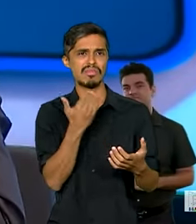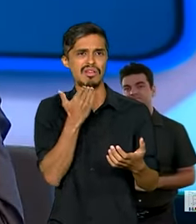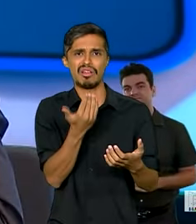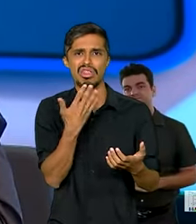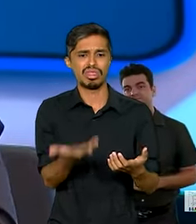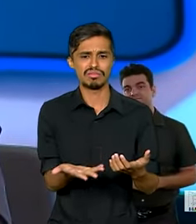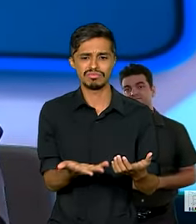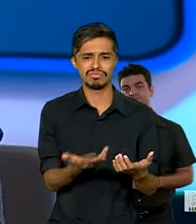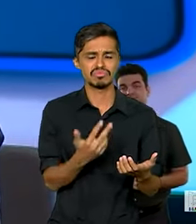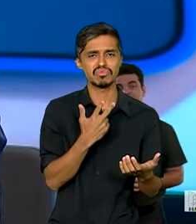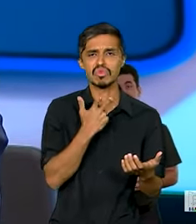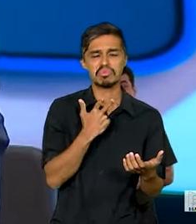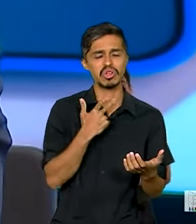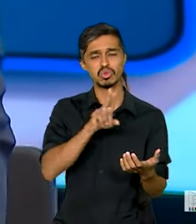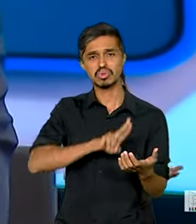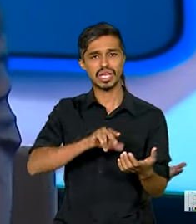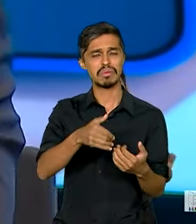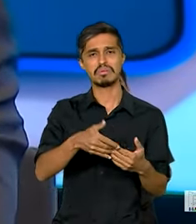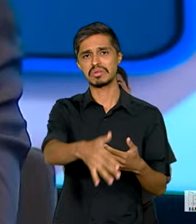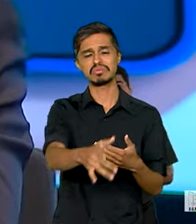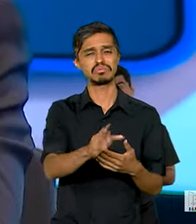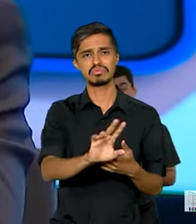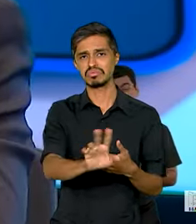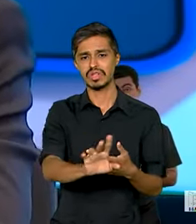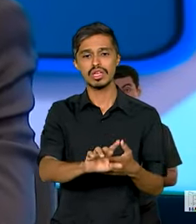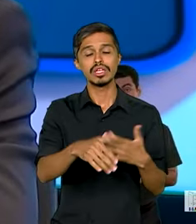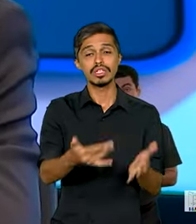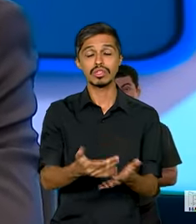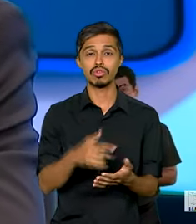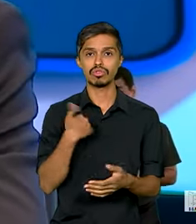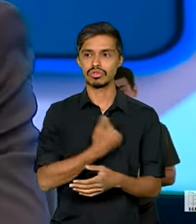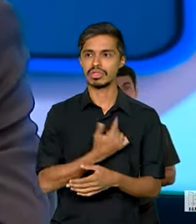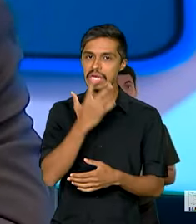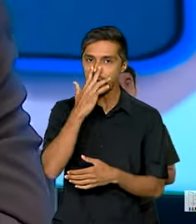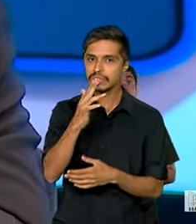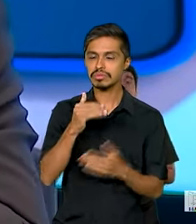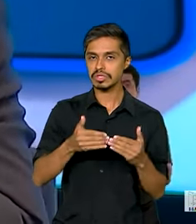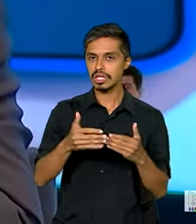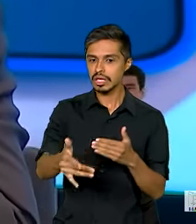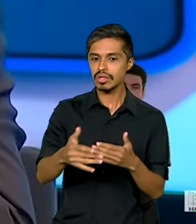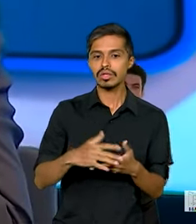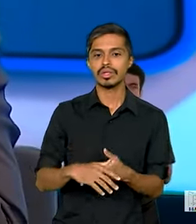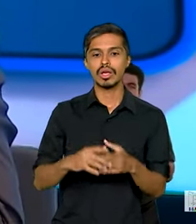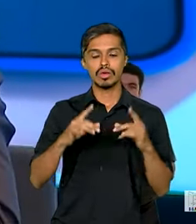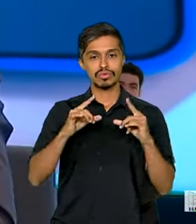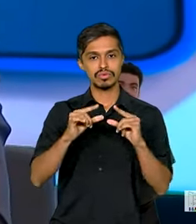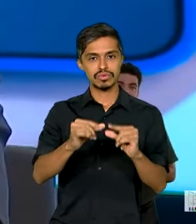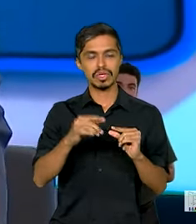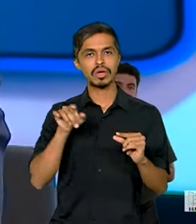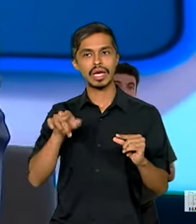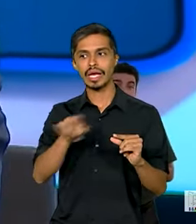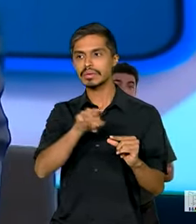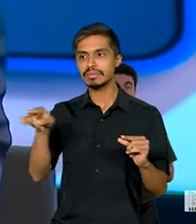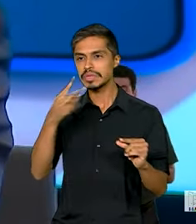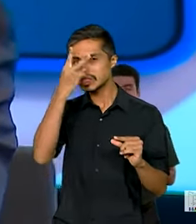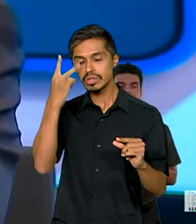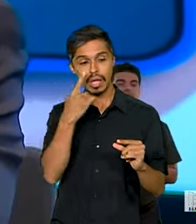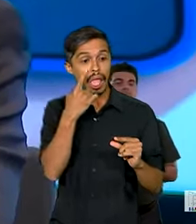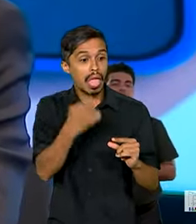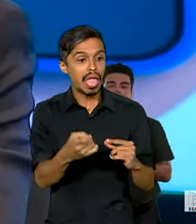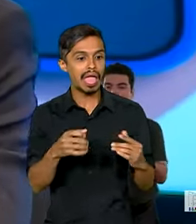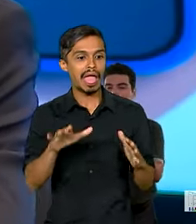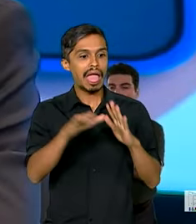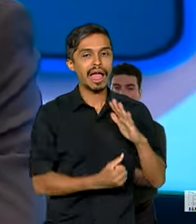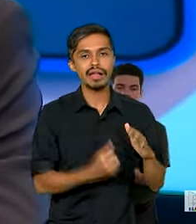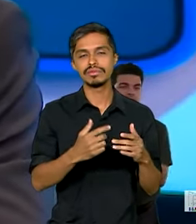inútil. E a gente acredita que, com isso, reduz muito a atratividade do delito e, com